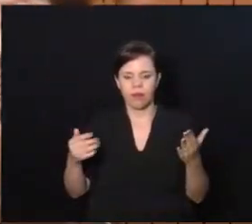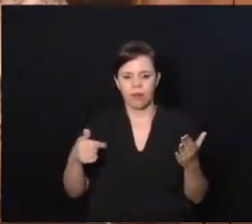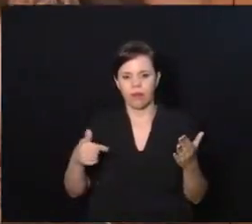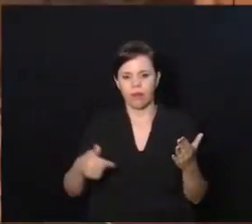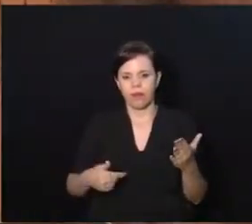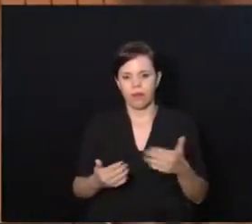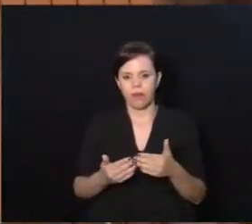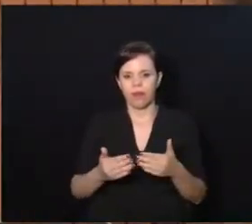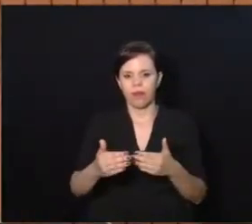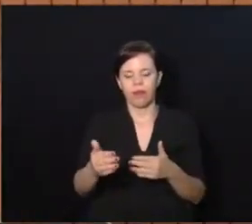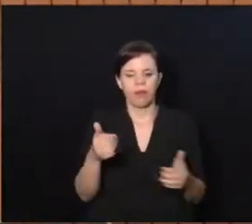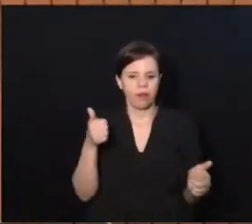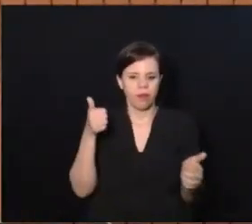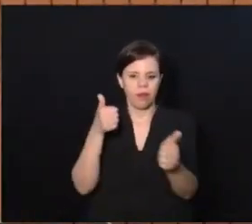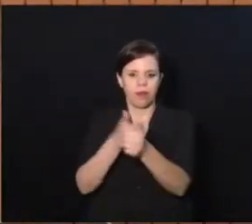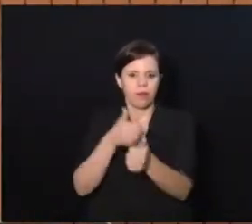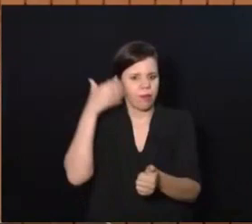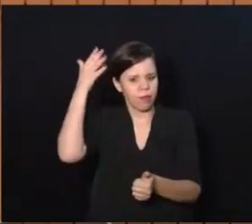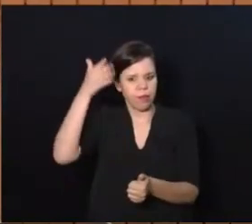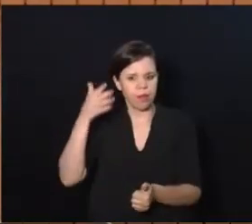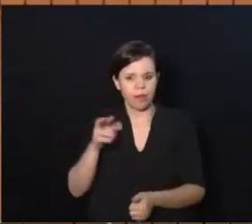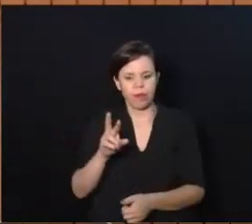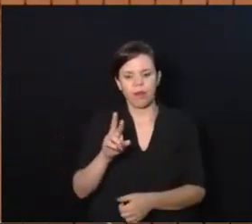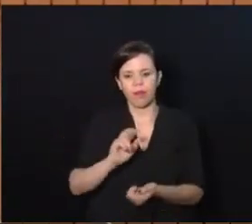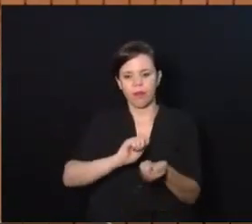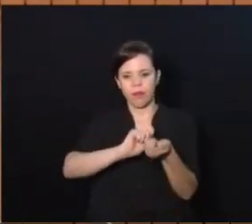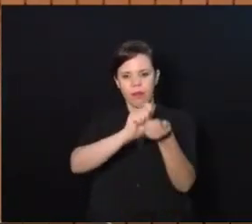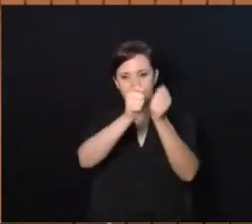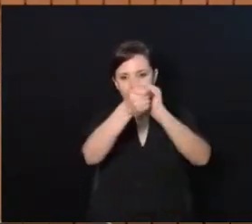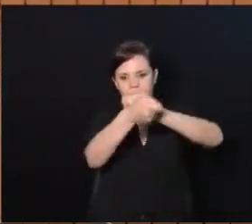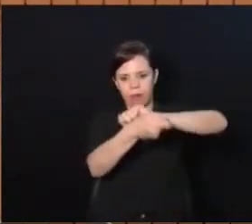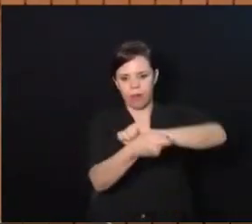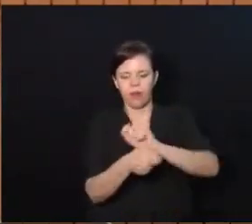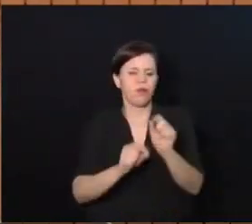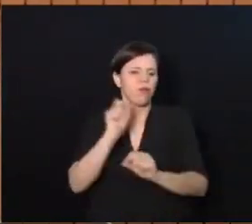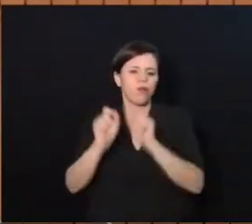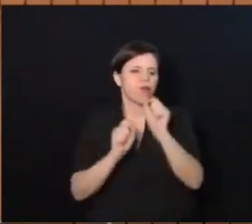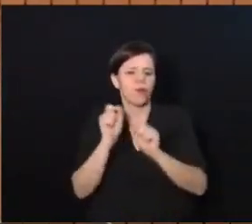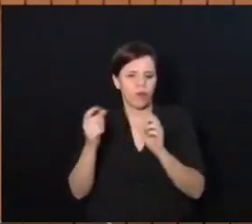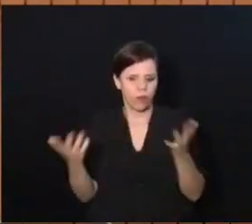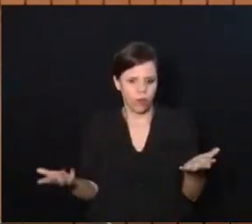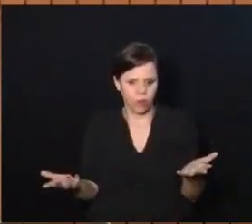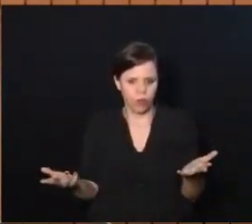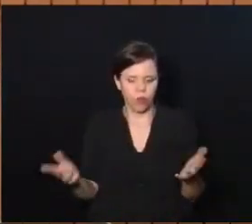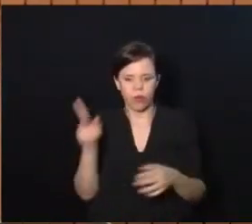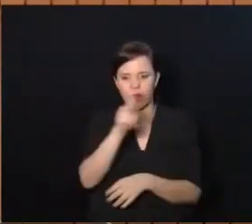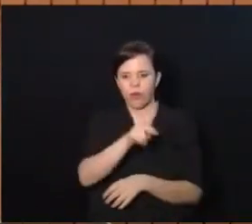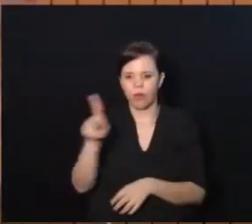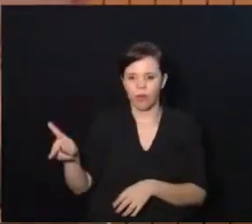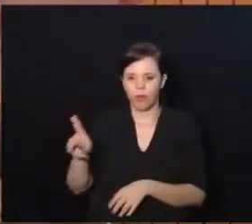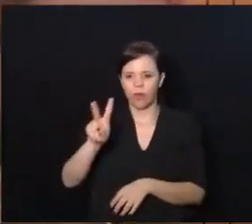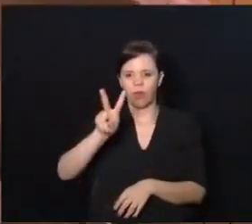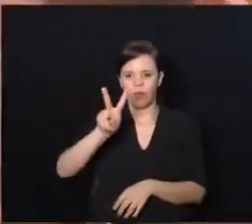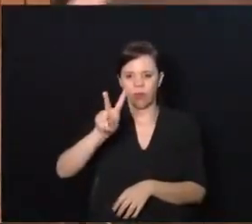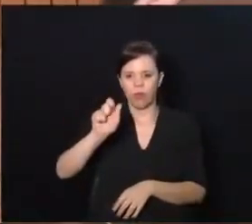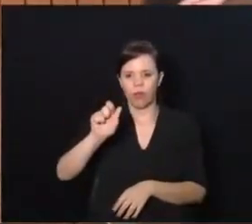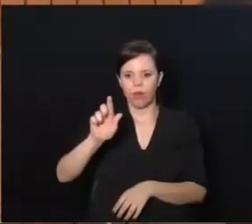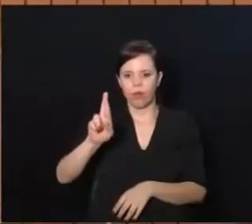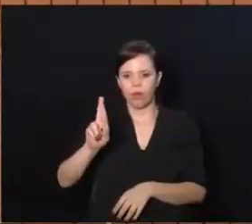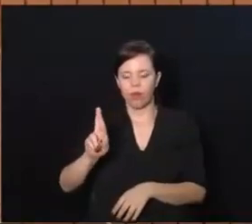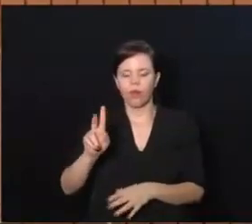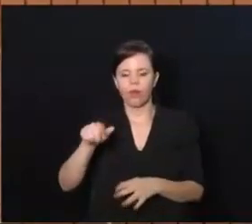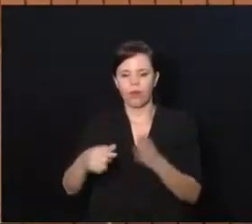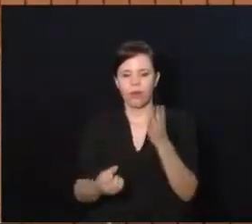agora, a gente vai acompanhar a palestra Reabilitar Pra Que? com o professor Wagner Maia. Ele é